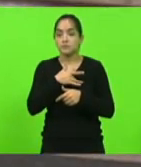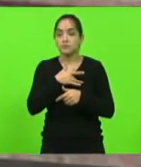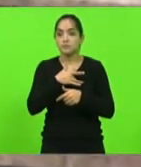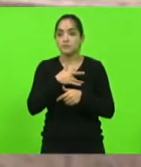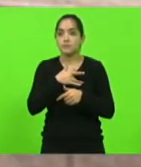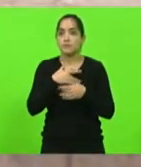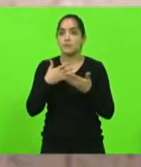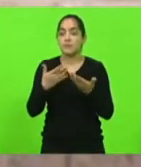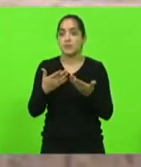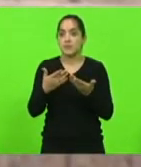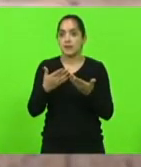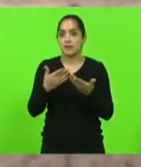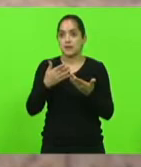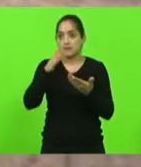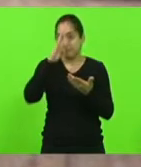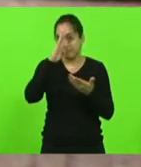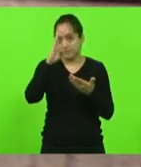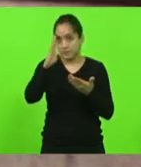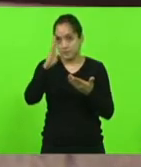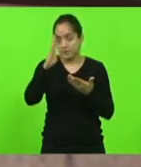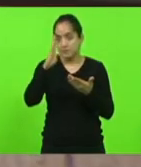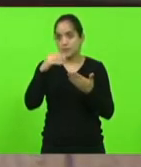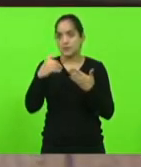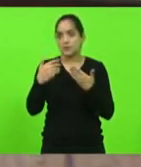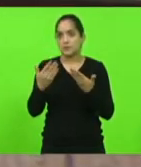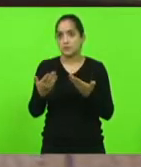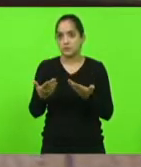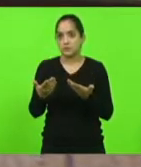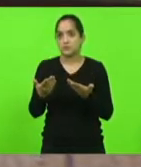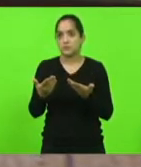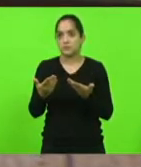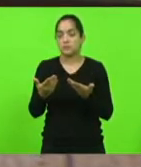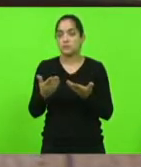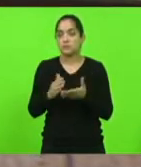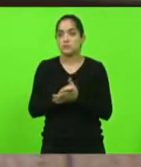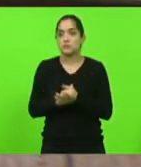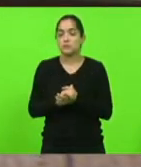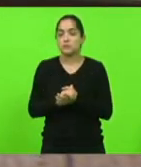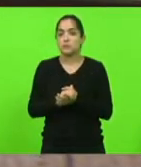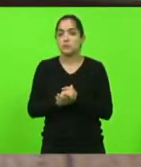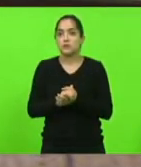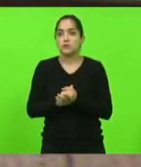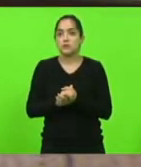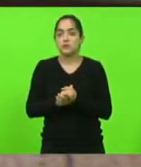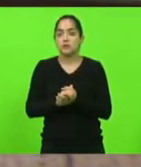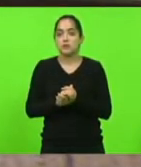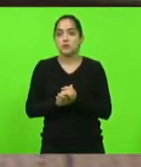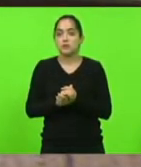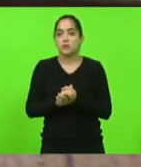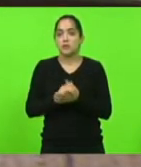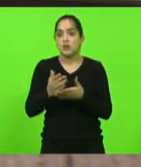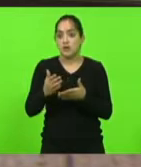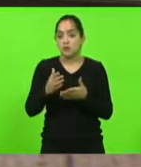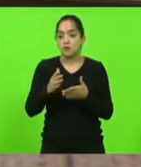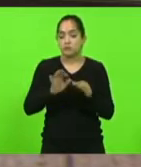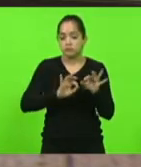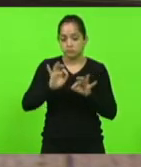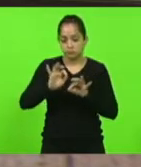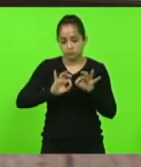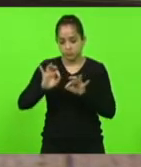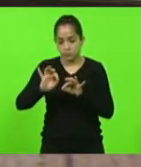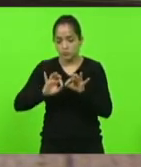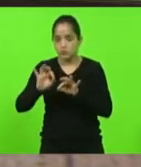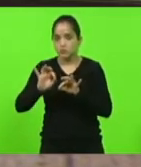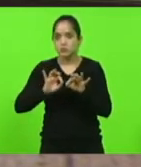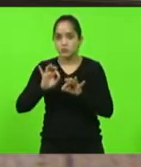primeiramente o bom senso de quem está atendendo eu fui ajudei construir um hospital eu